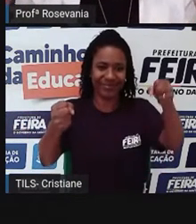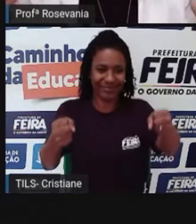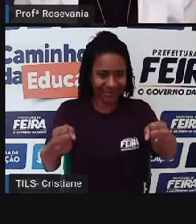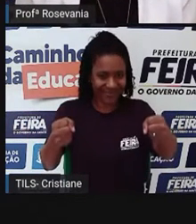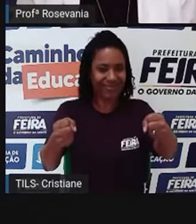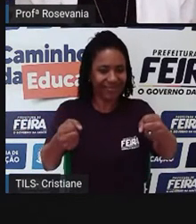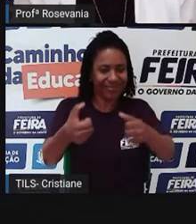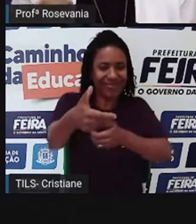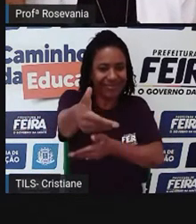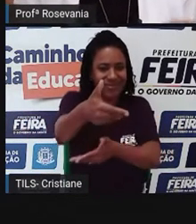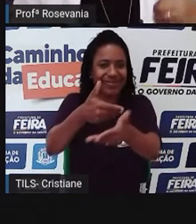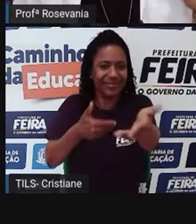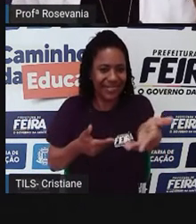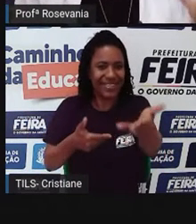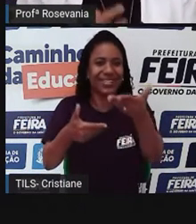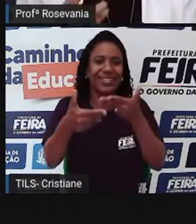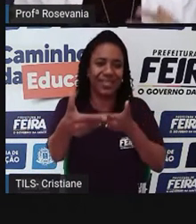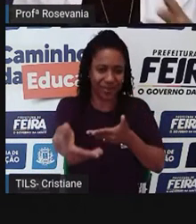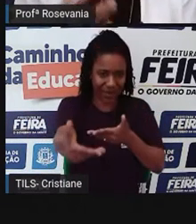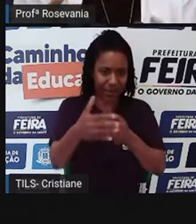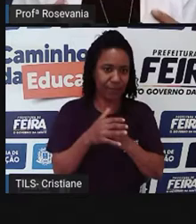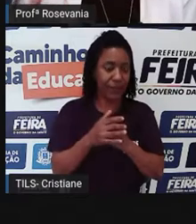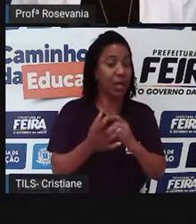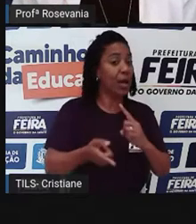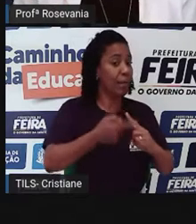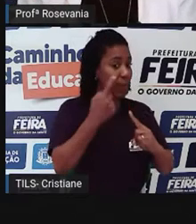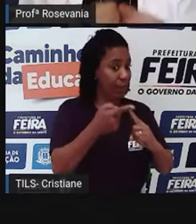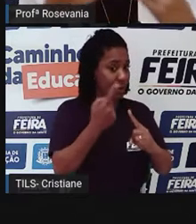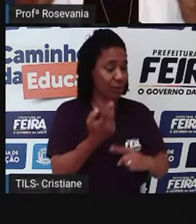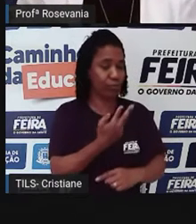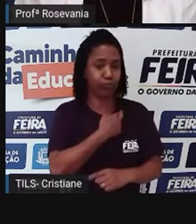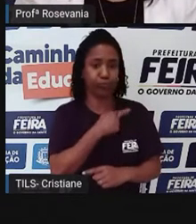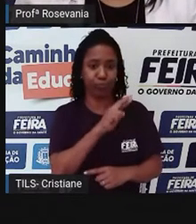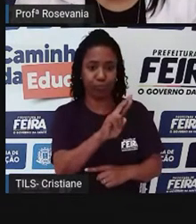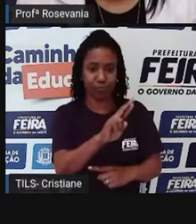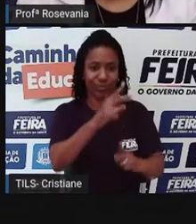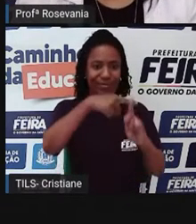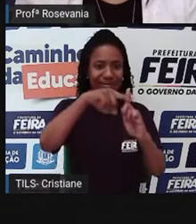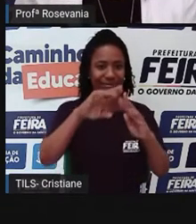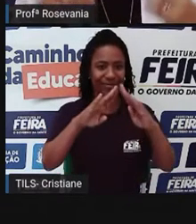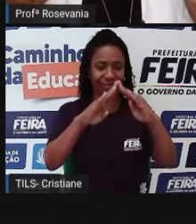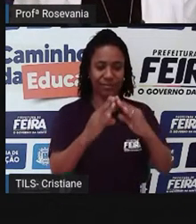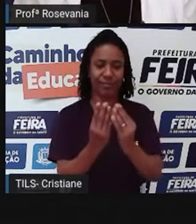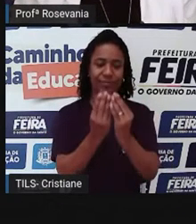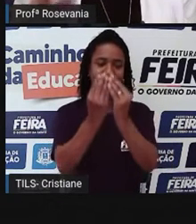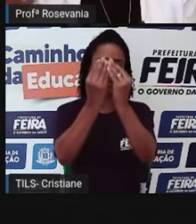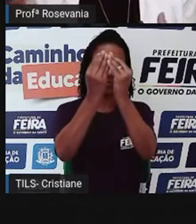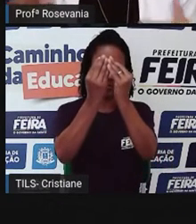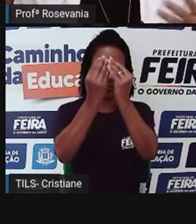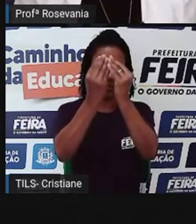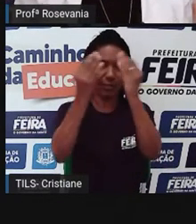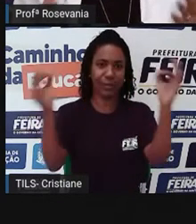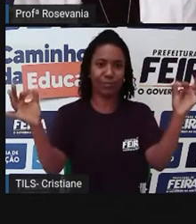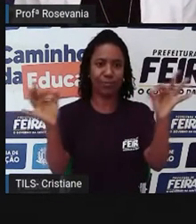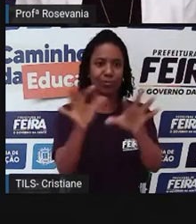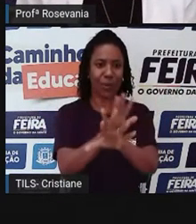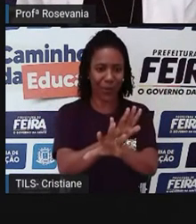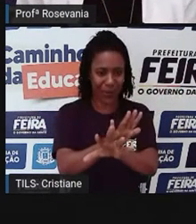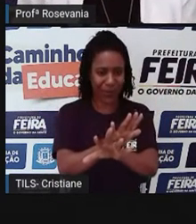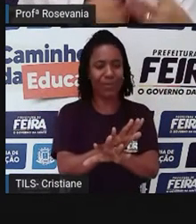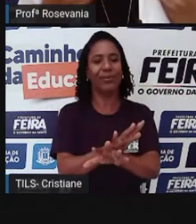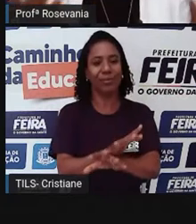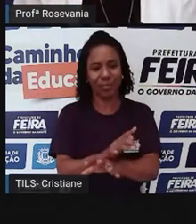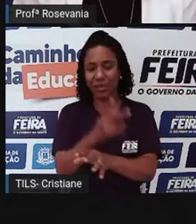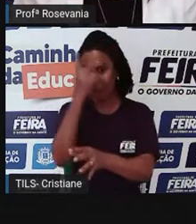momento ali religioso, e depois, né, desse momento religioso, tinha essa troca, que foi, né, desse jeito que se